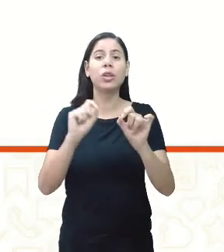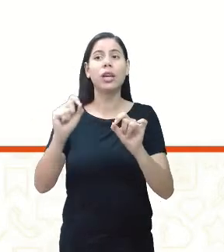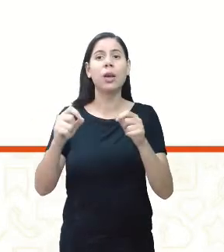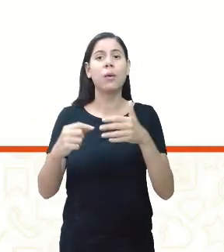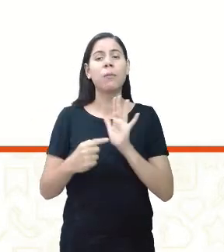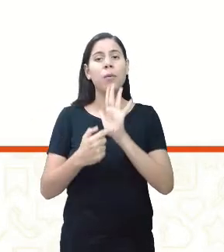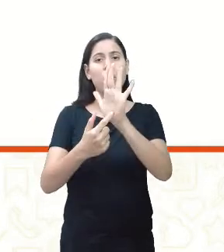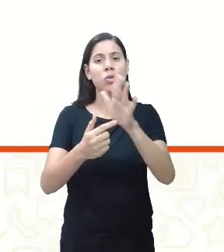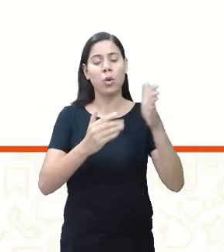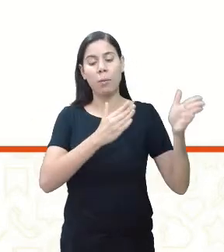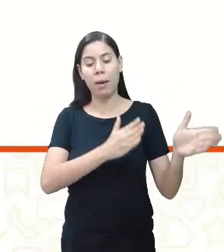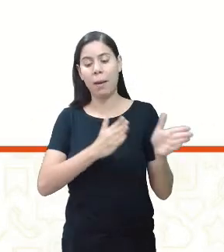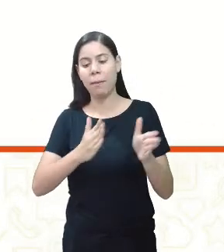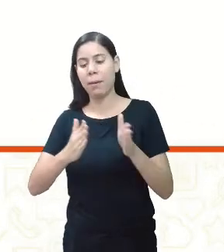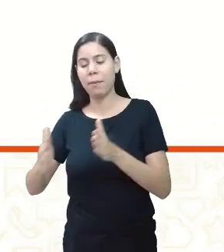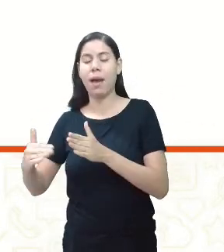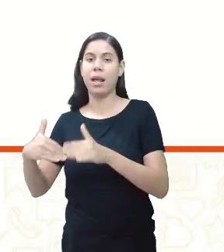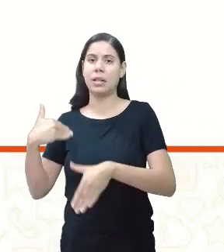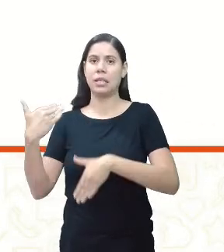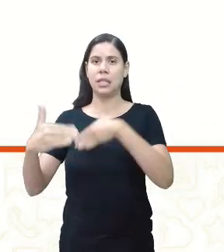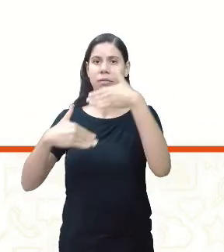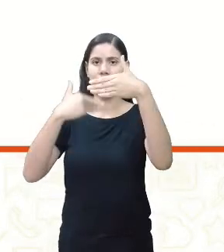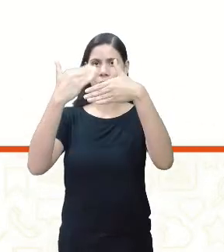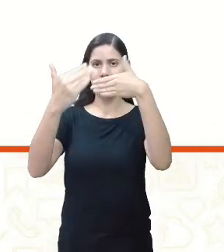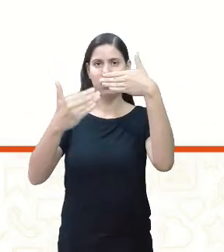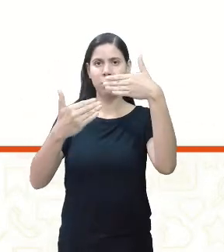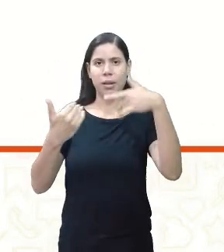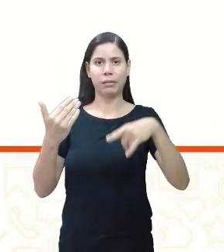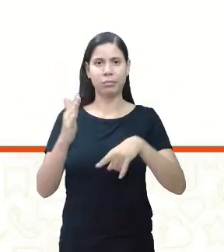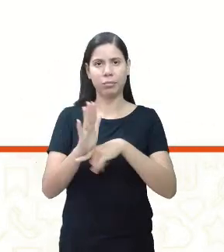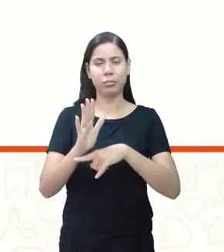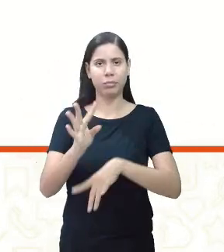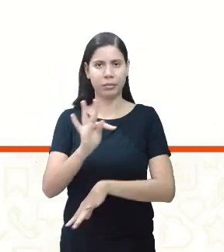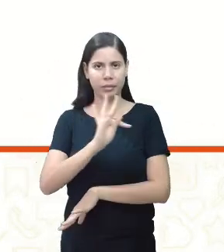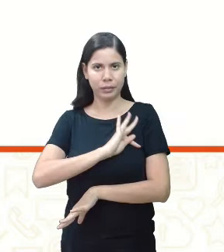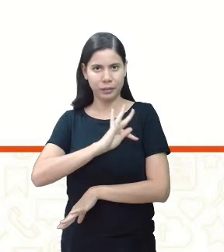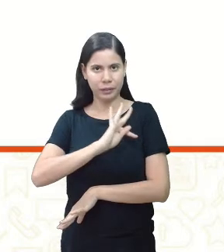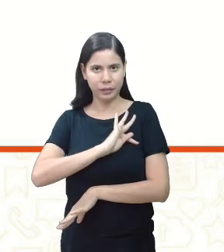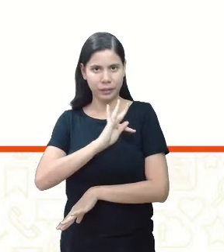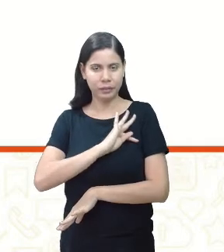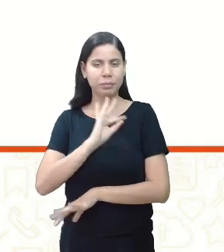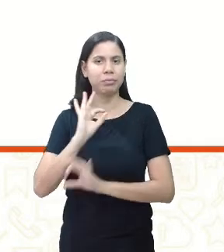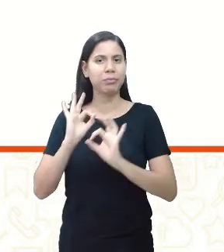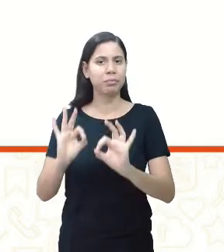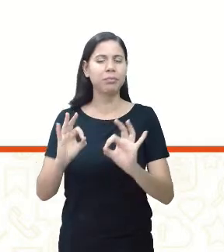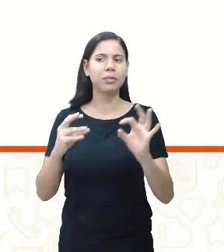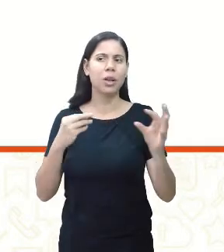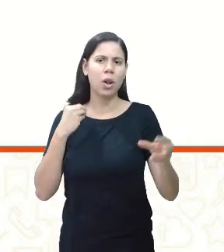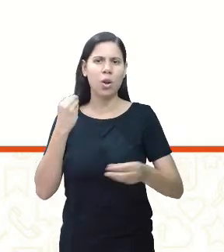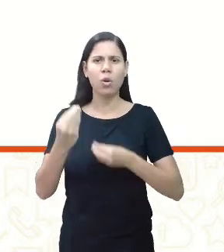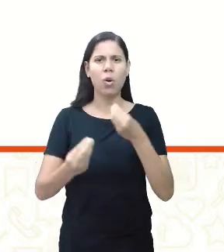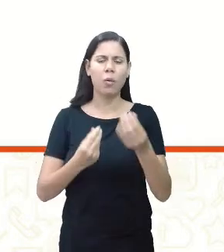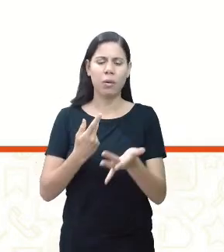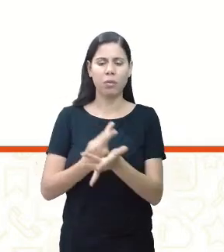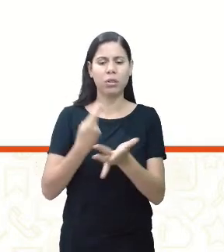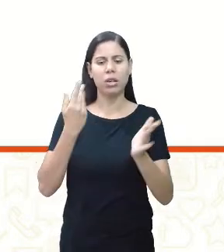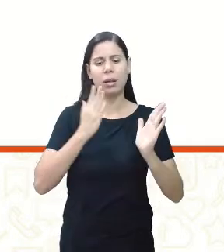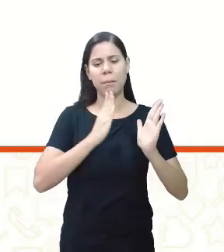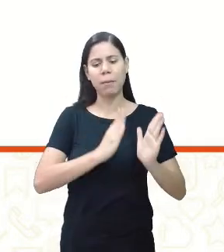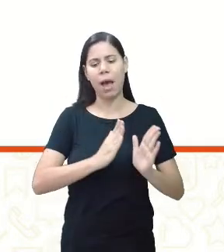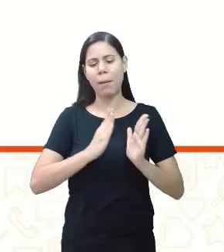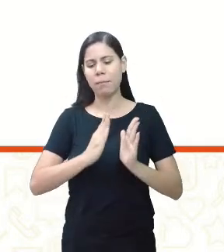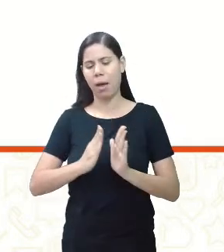o processo de desenvolvimento das ajudas técnicas. Então, como o passo a passo